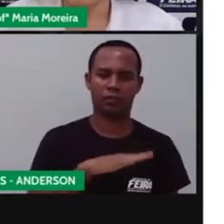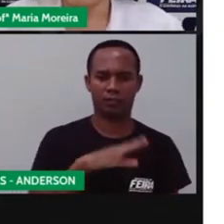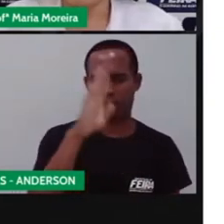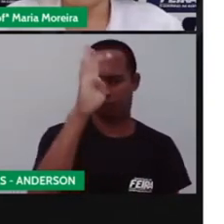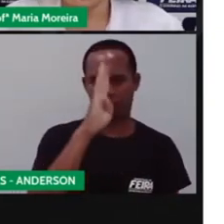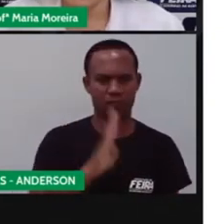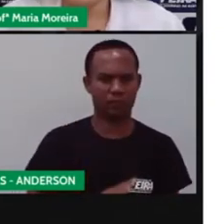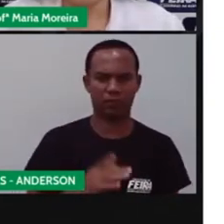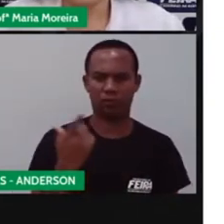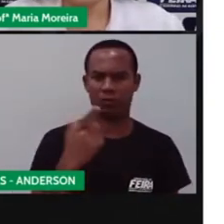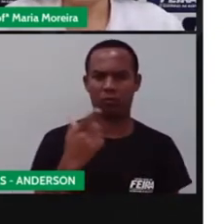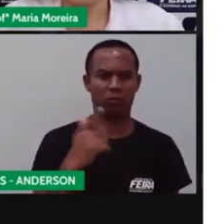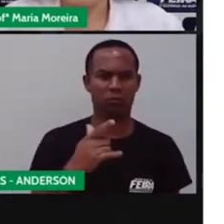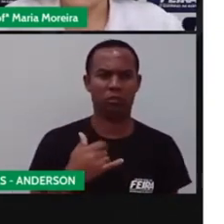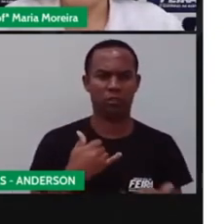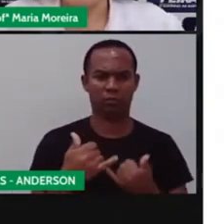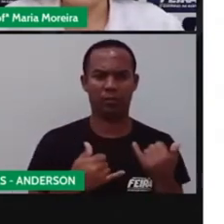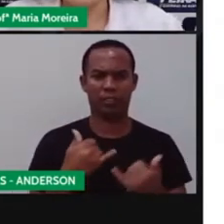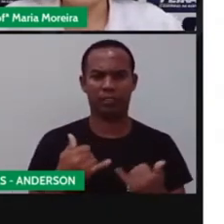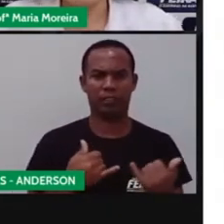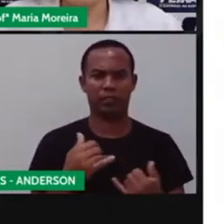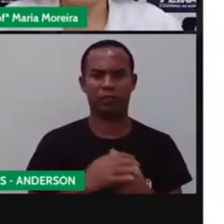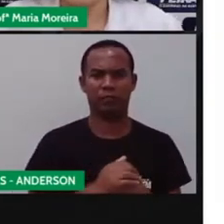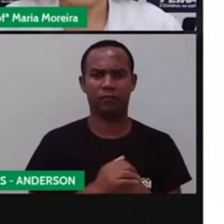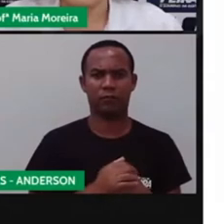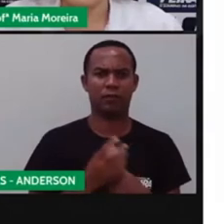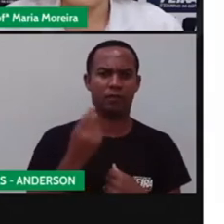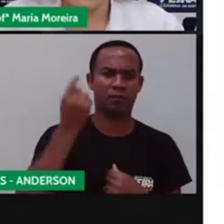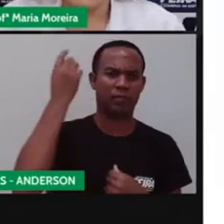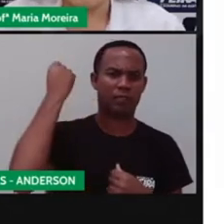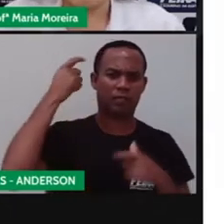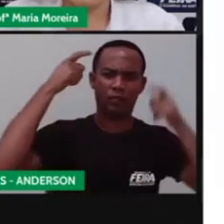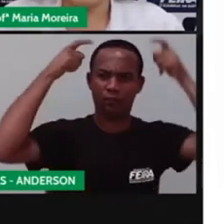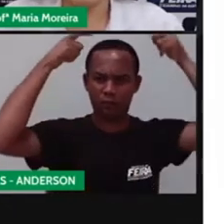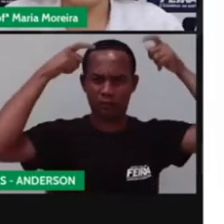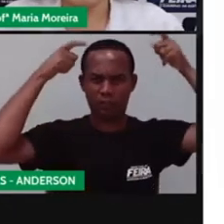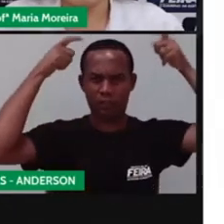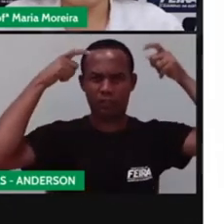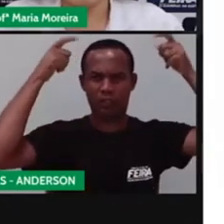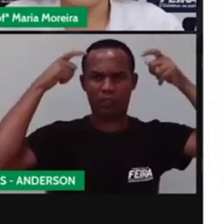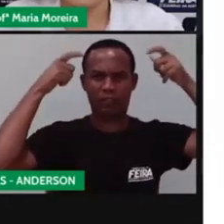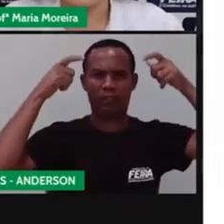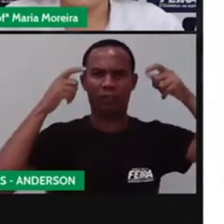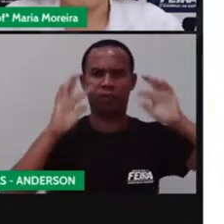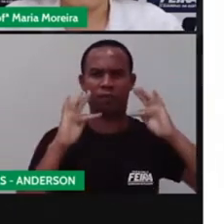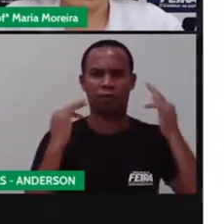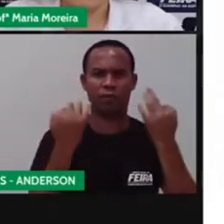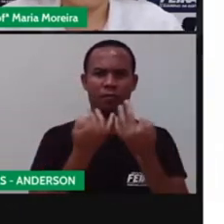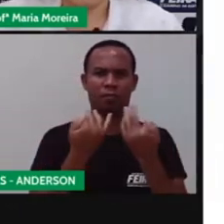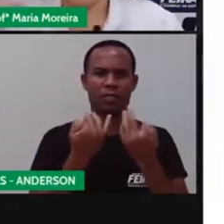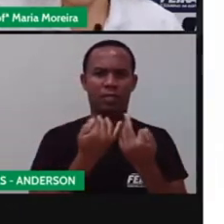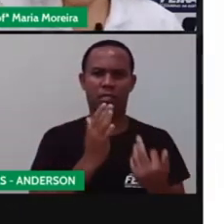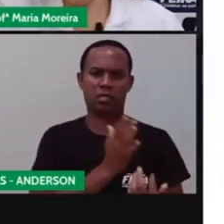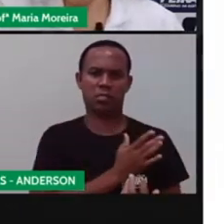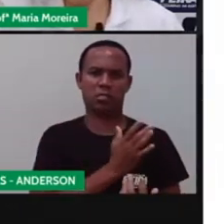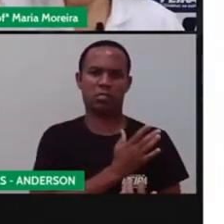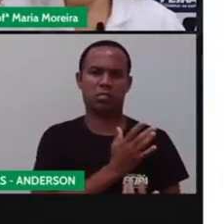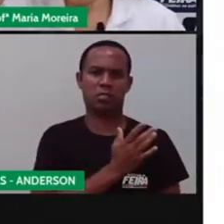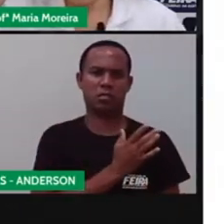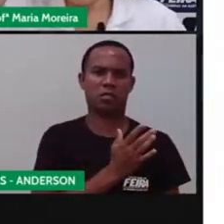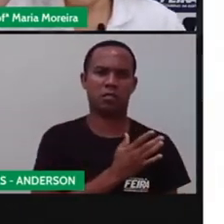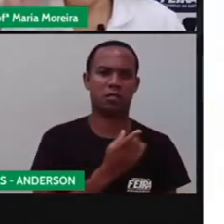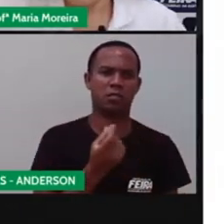nenhum. Durante o império, meninos e meninas que pertenciam a famílias abastadas, ou seja, ó,